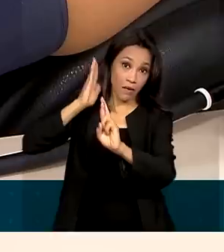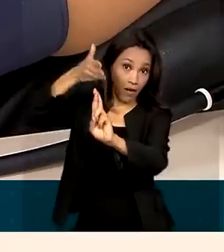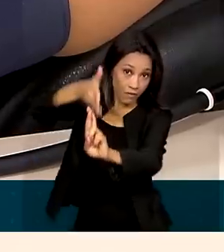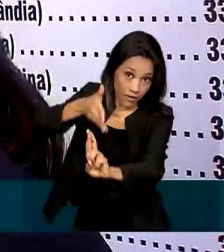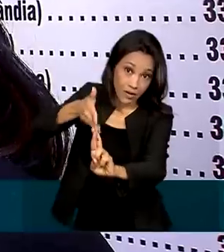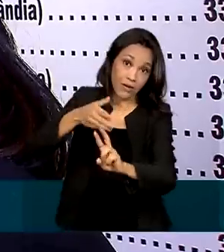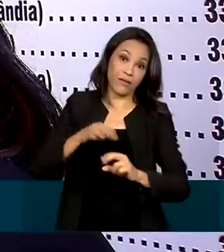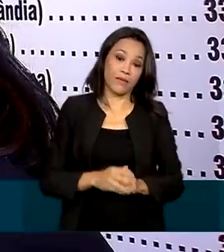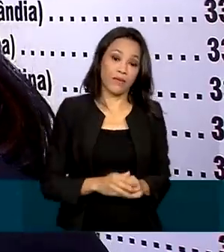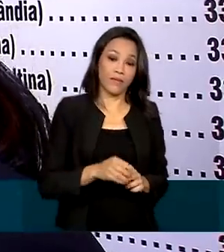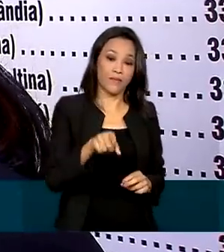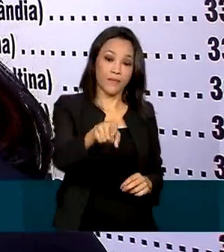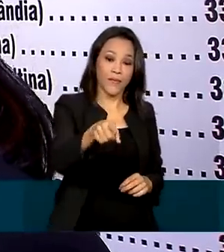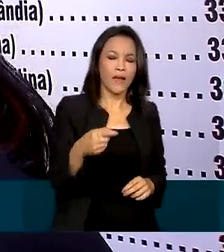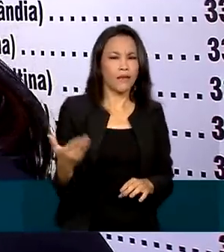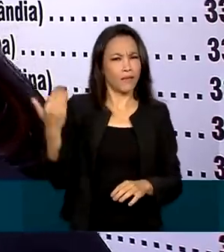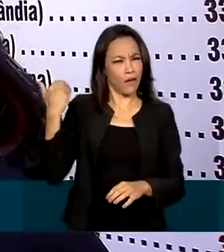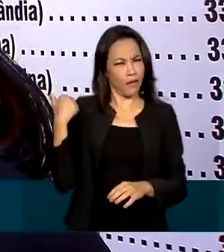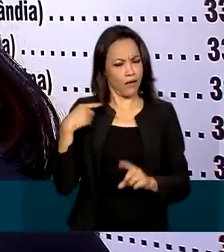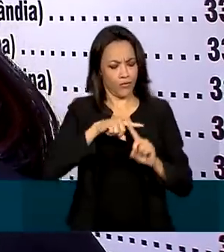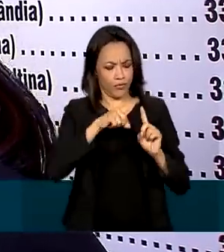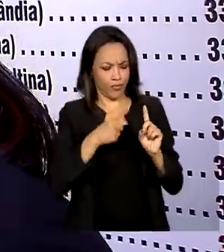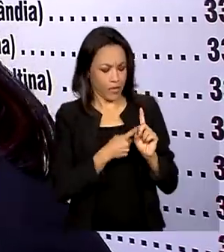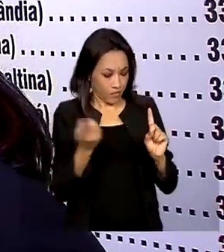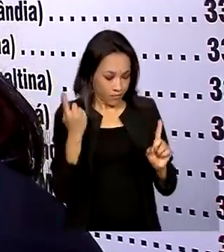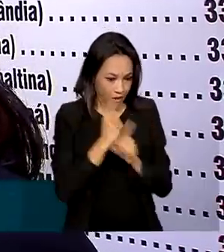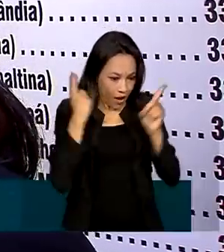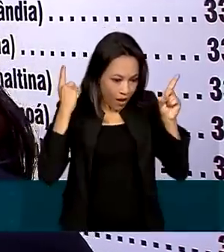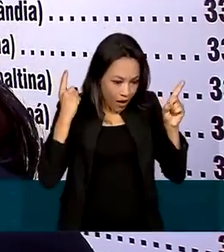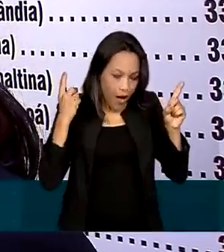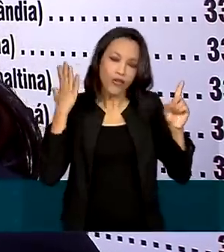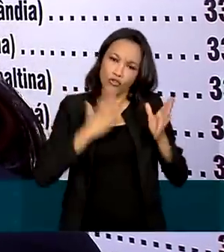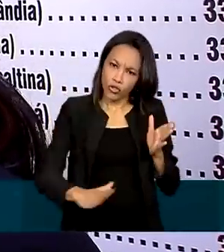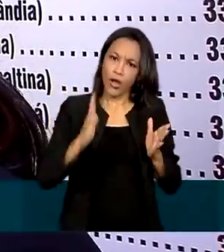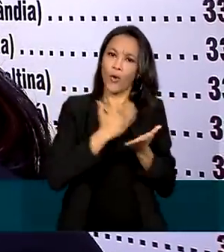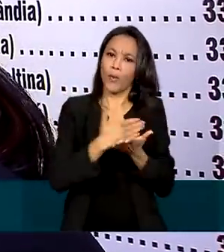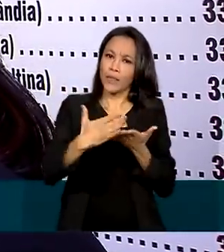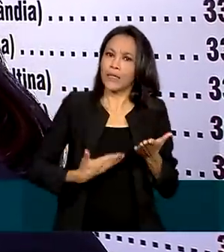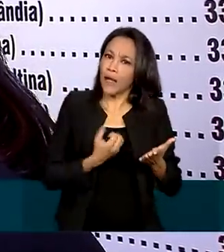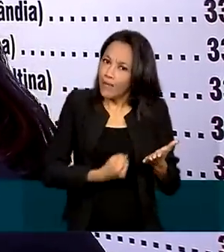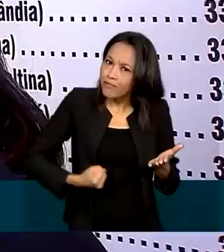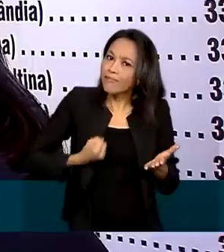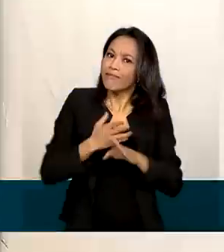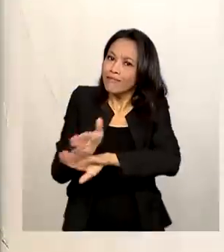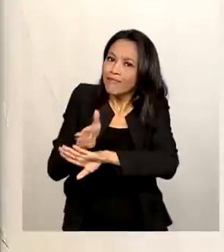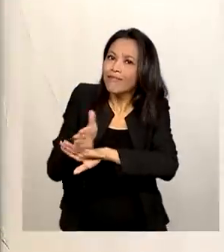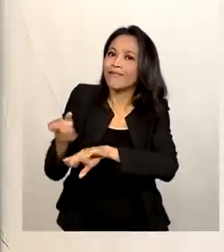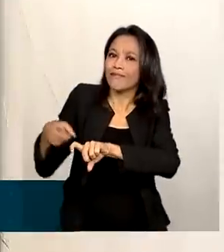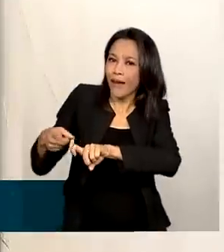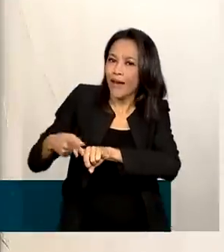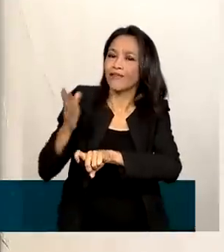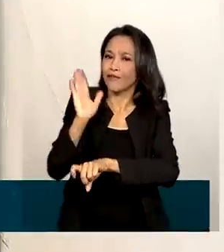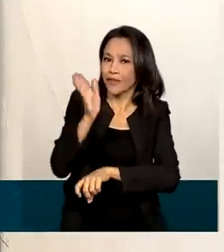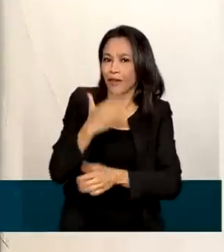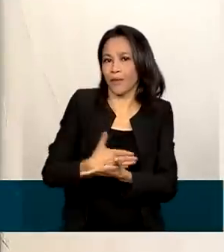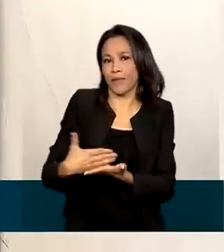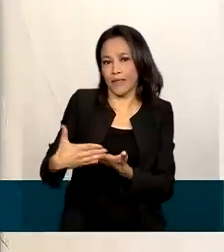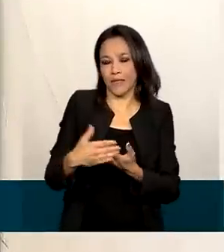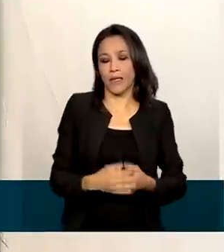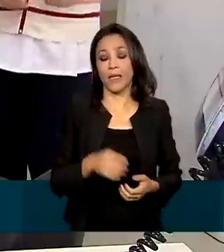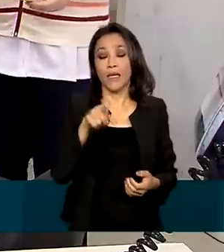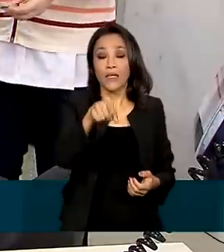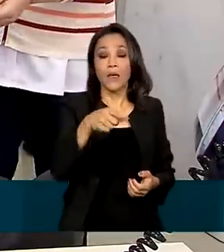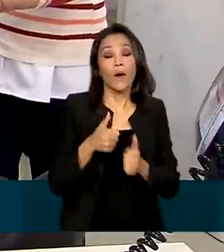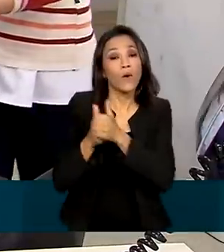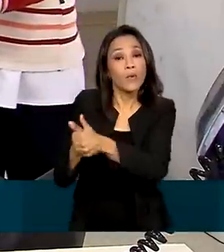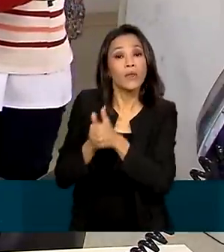problemas. O pré-natal desde o início, assim que descobri que estava grávida, já corri para fazer o pré-natal. O acompanhamento pré-natal integral